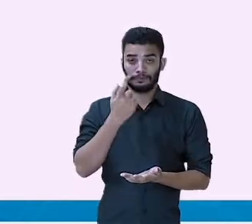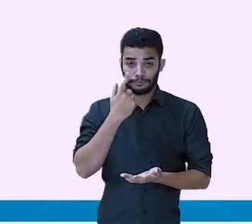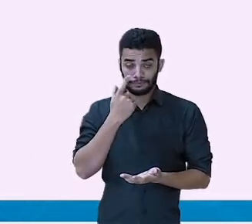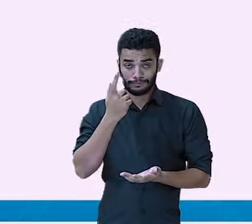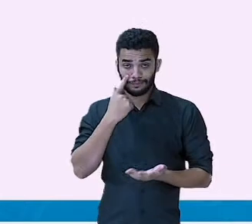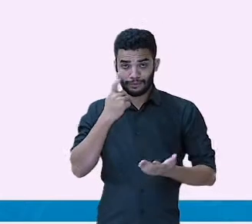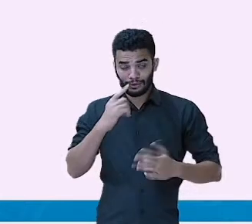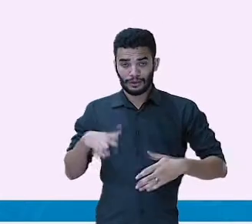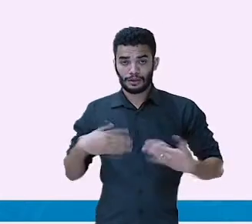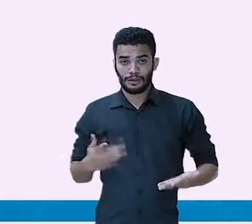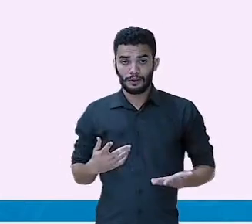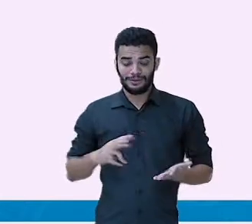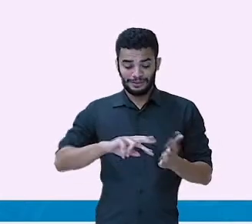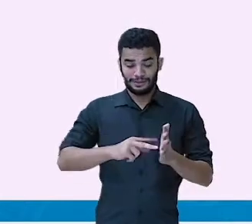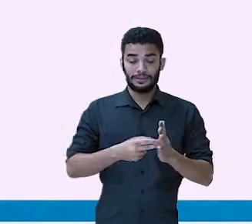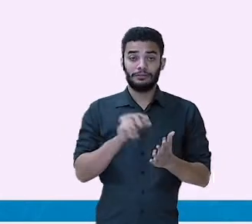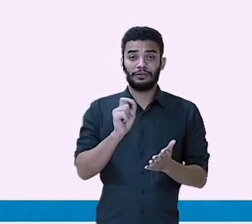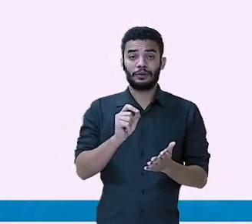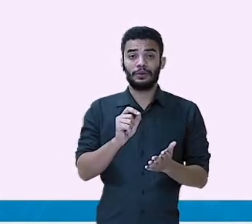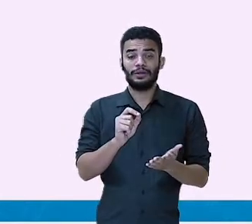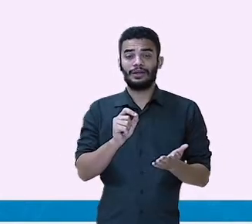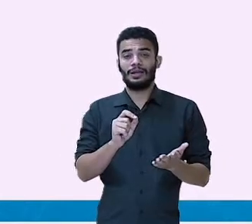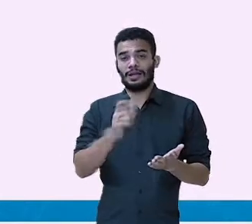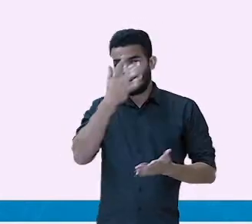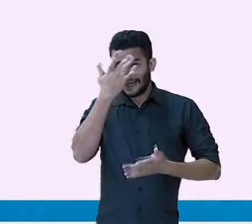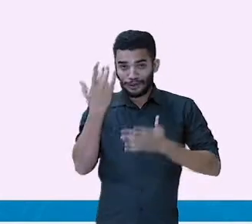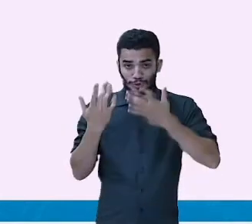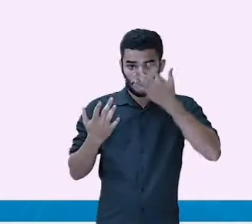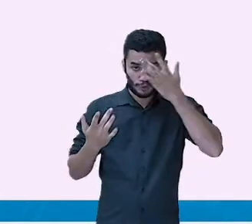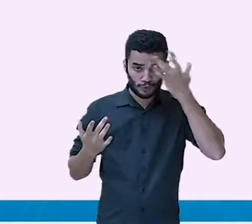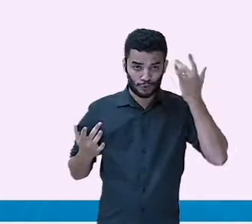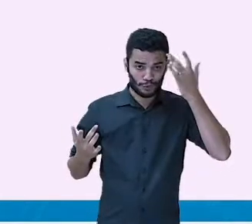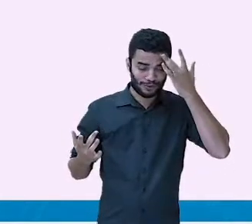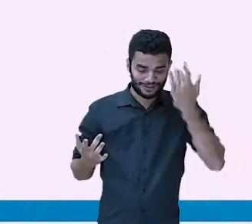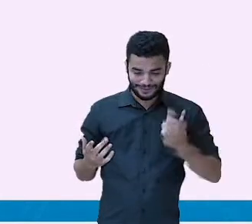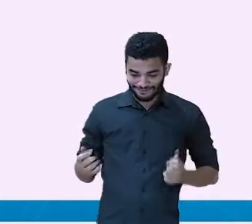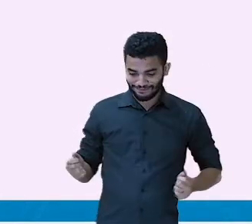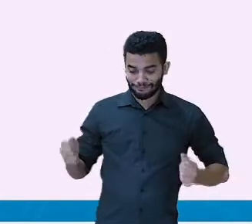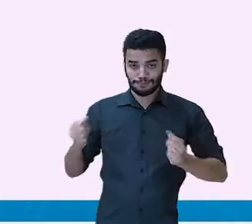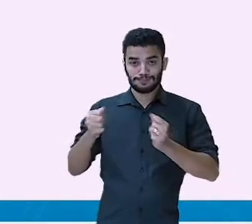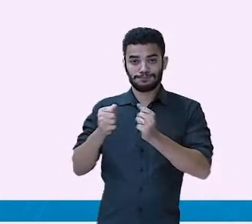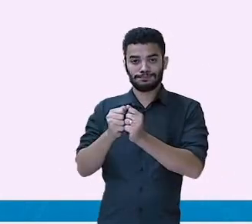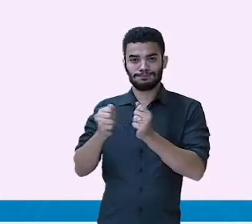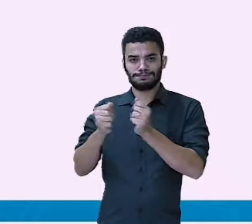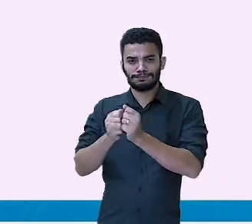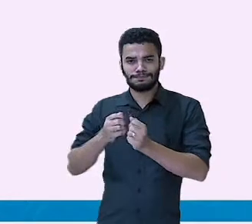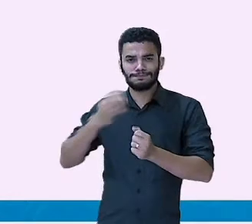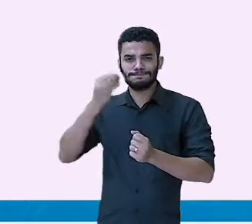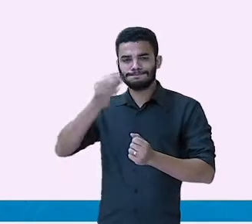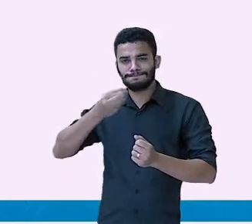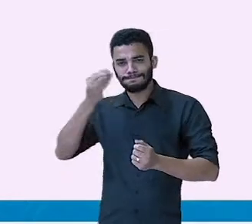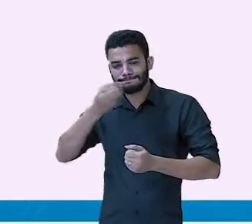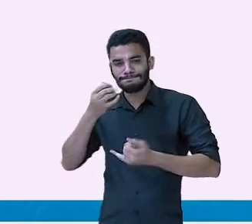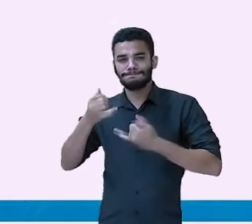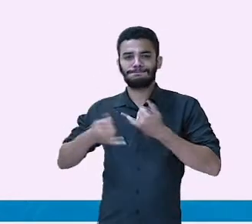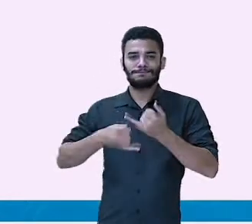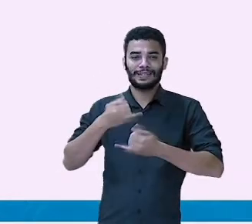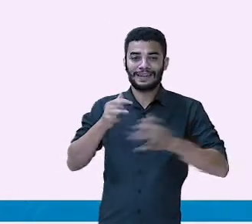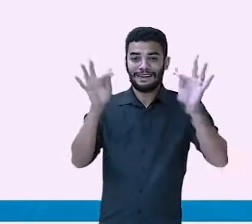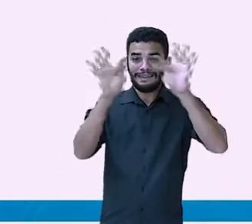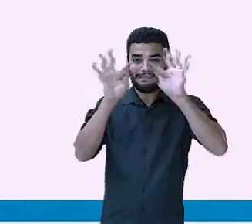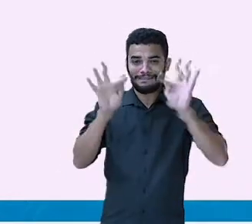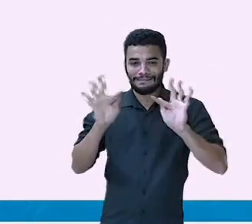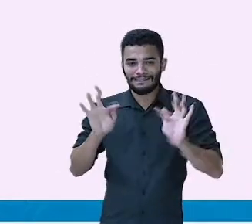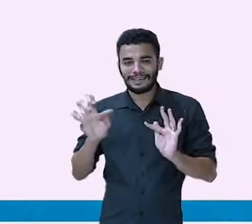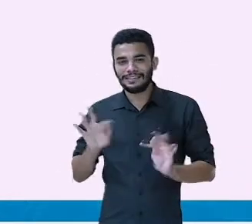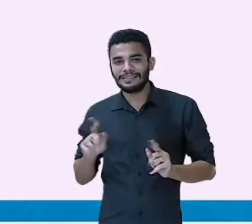fontes de felicidade e prazer que se fundamentam no exercício da liberdade e, por isso,